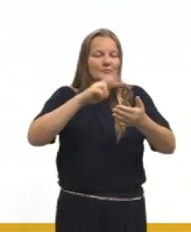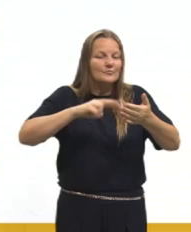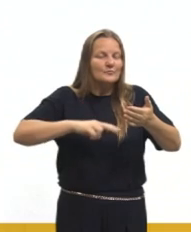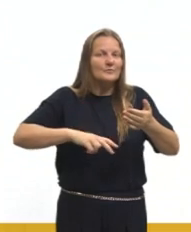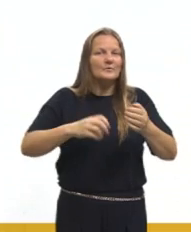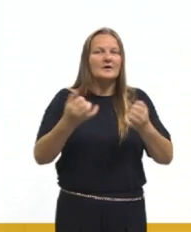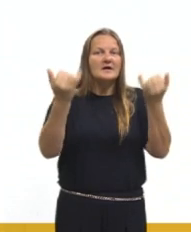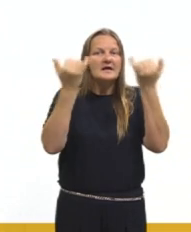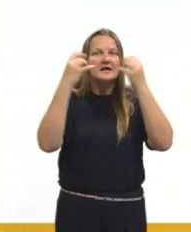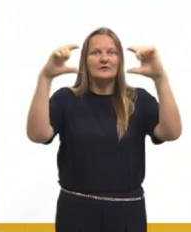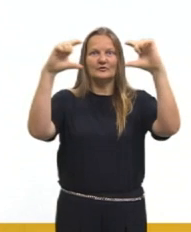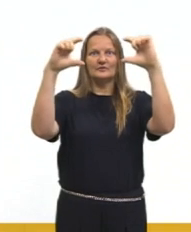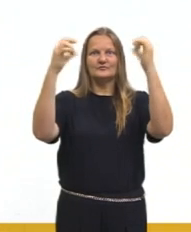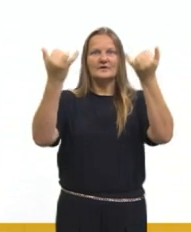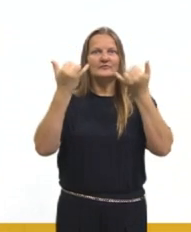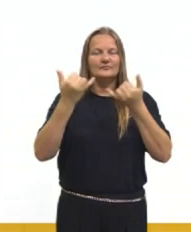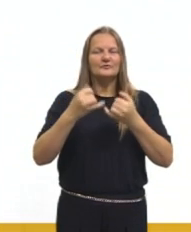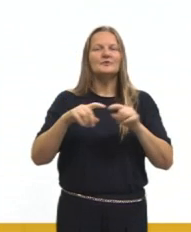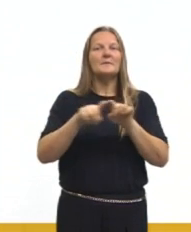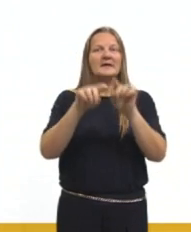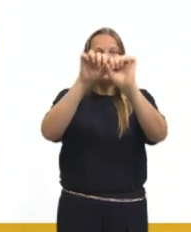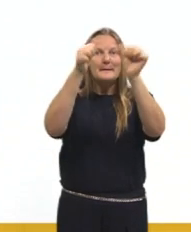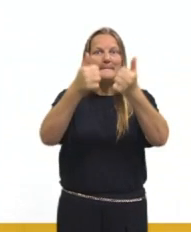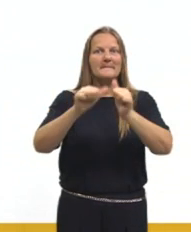do enunciado e também das figuras.